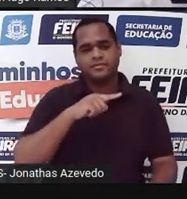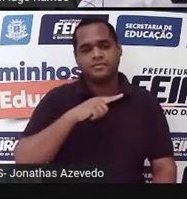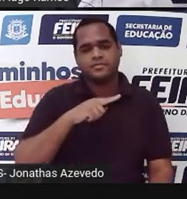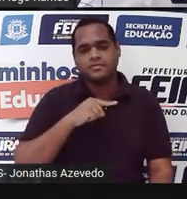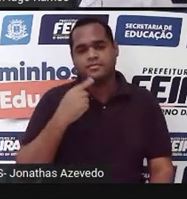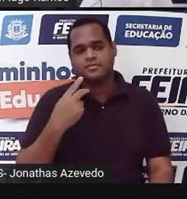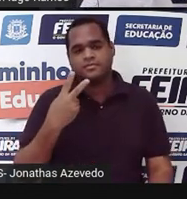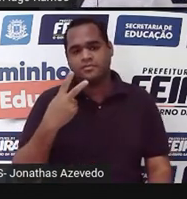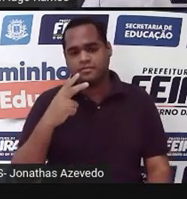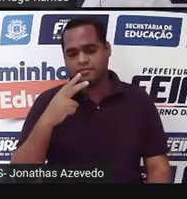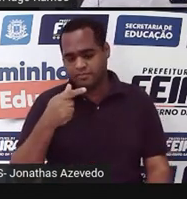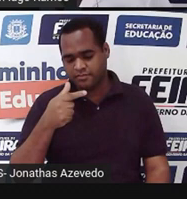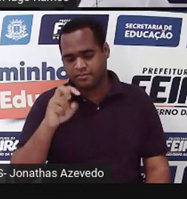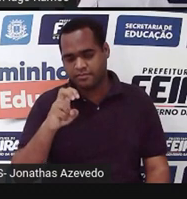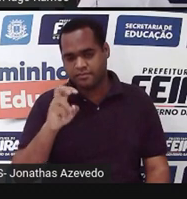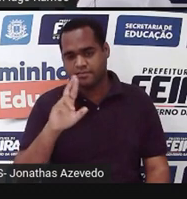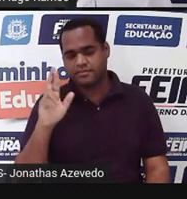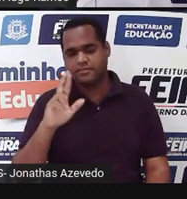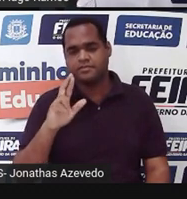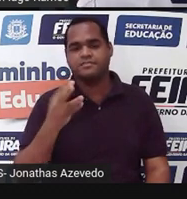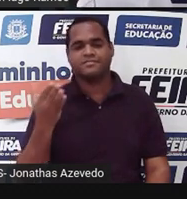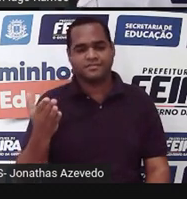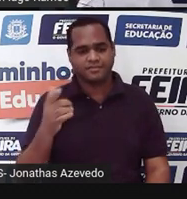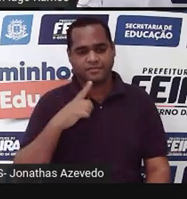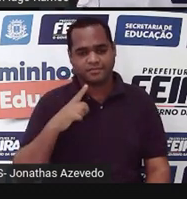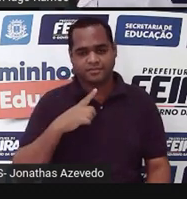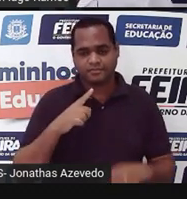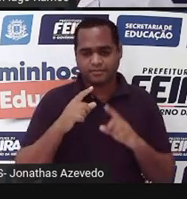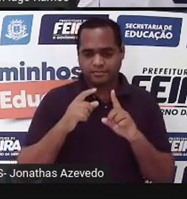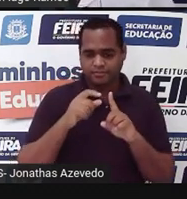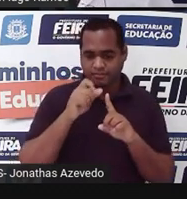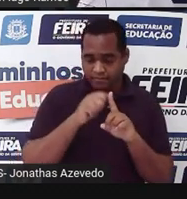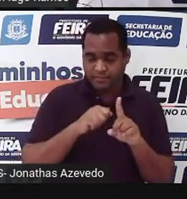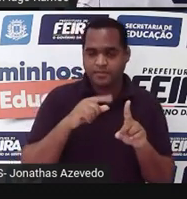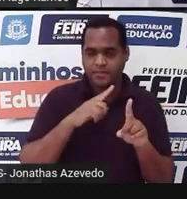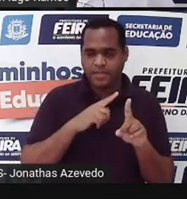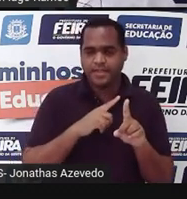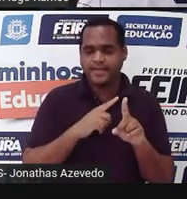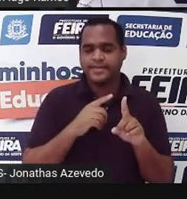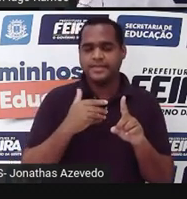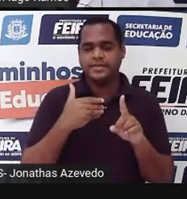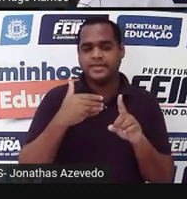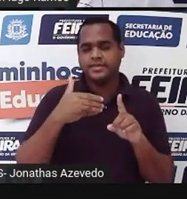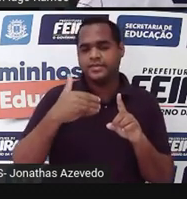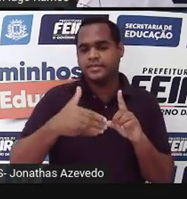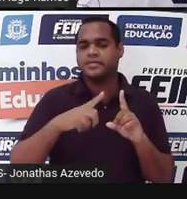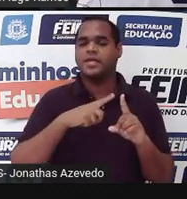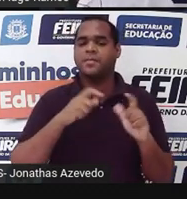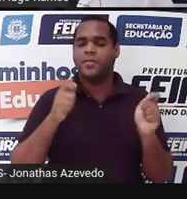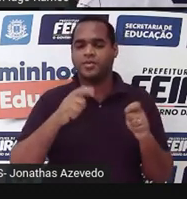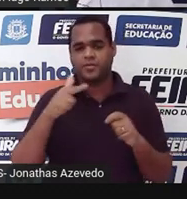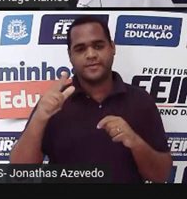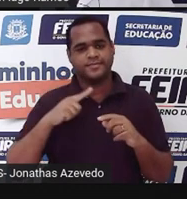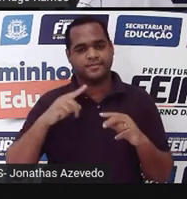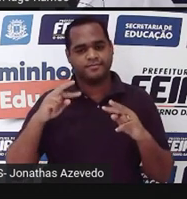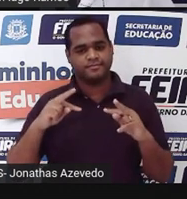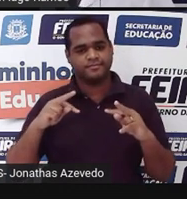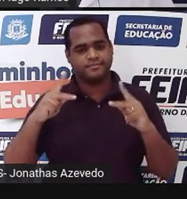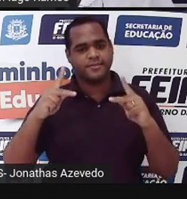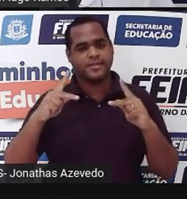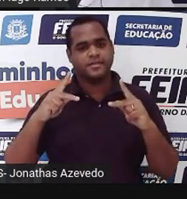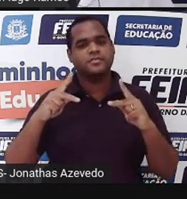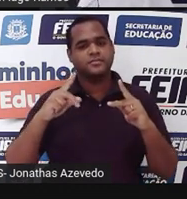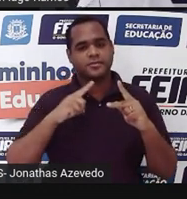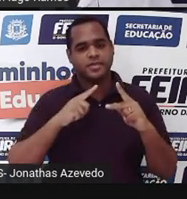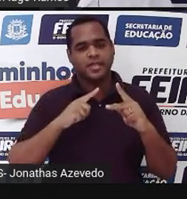275 reais. E quando ele chega nesse mês, né? Ele vai de novo sofrer um aumento,